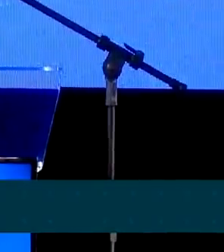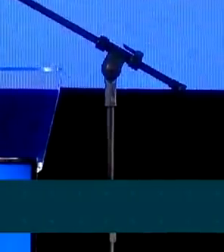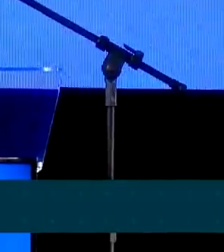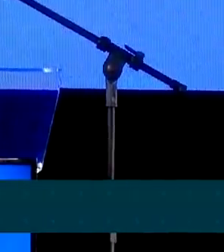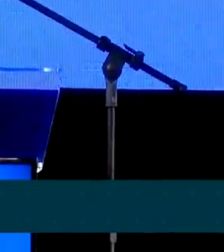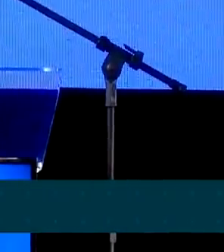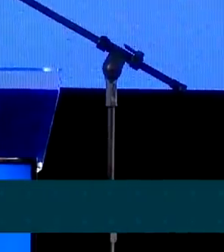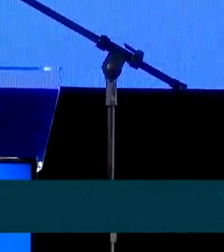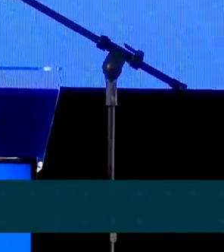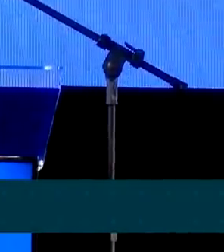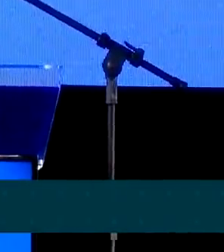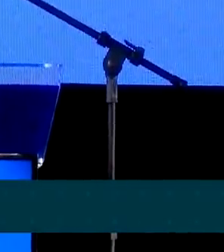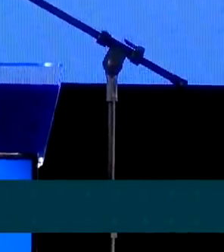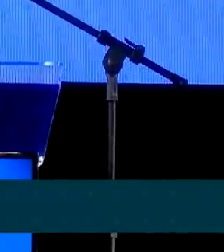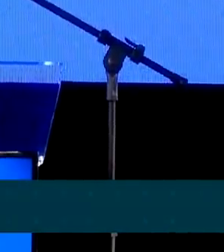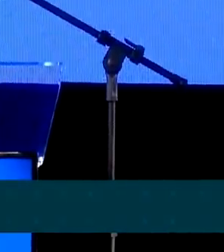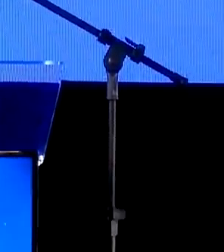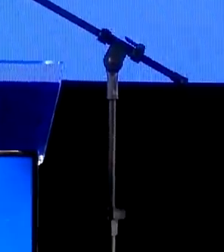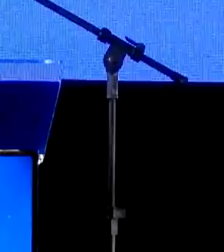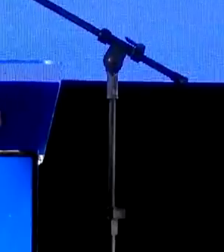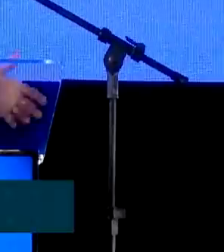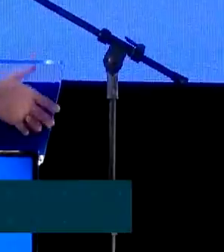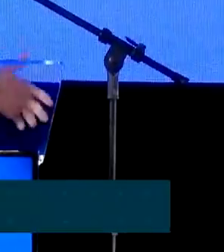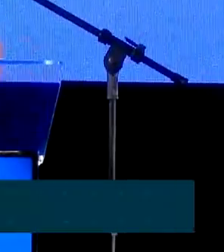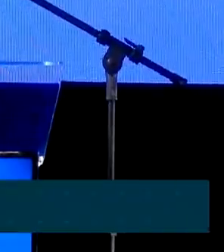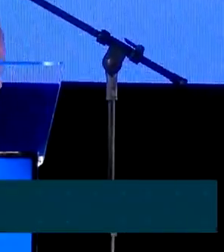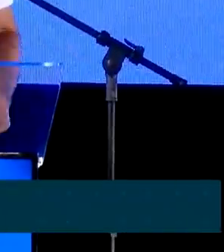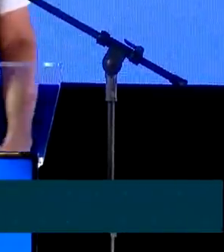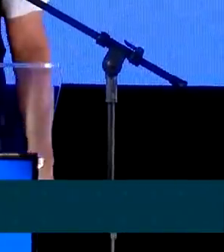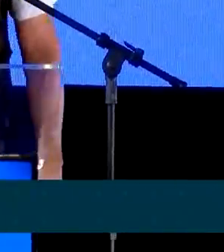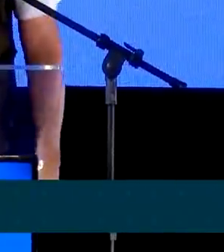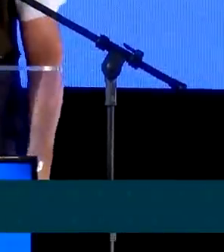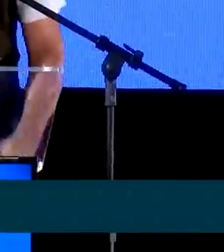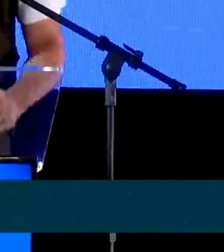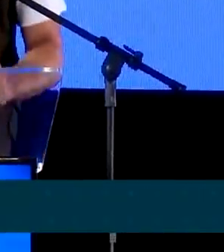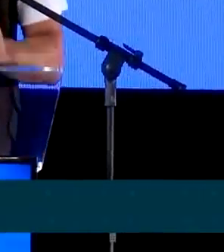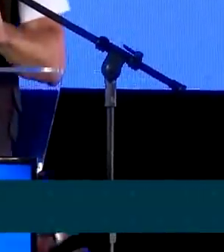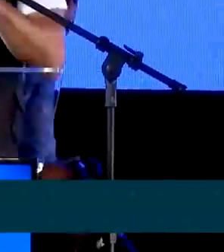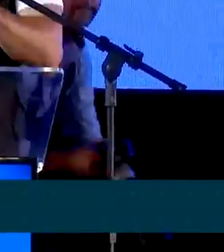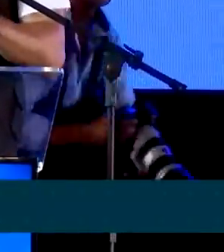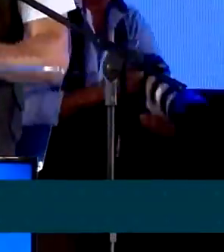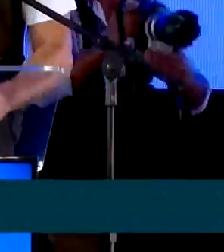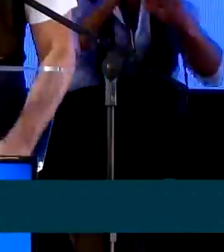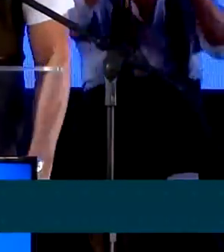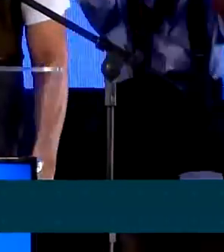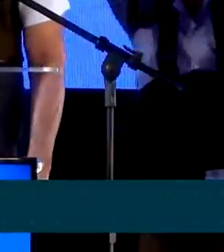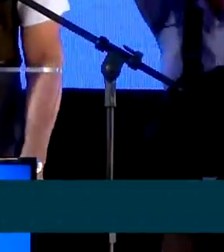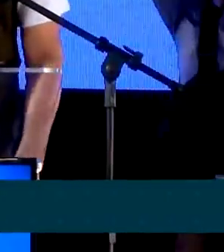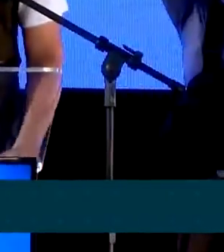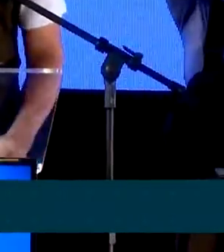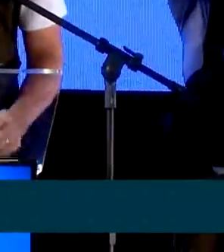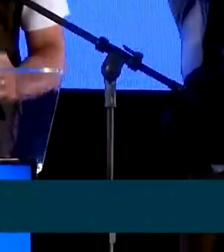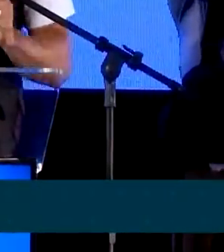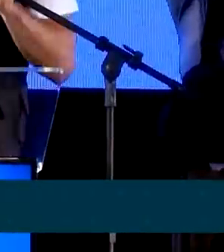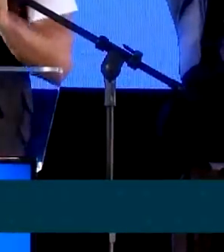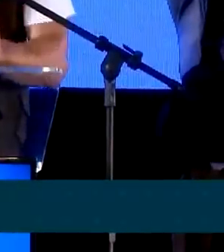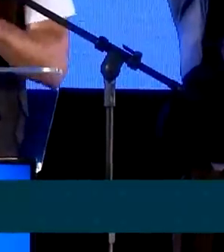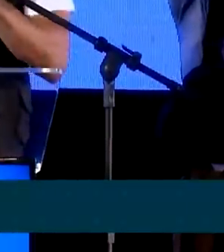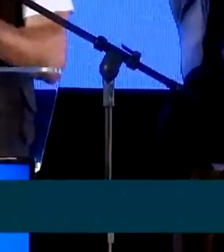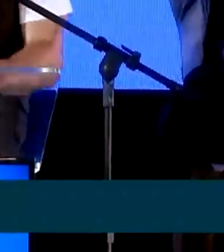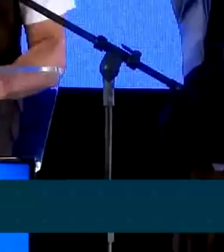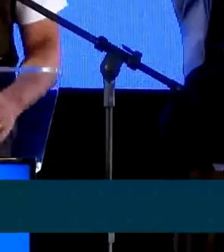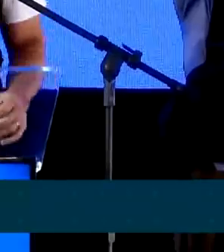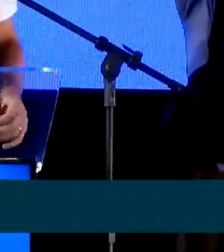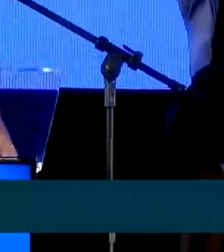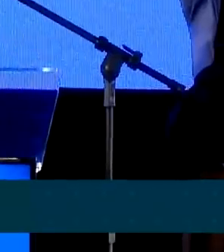pujante, vai ficar muito maior. Tinha outras fazendas já, mas funcionando em projeto piloto. Essa é a primeira